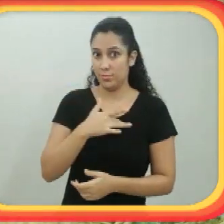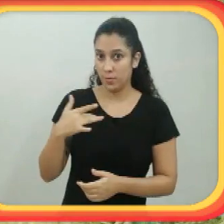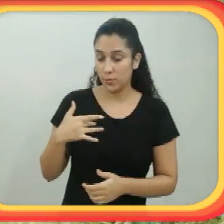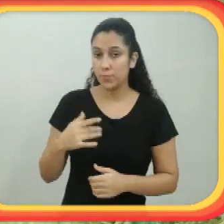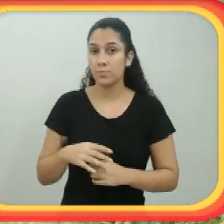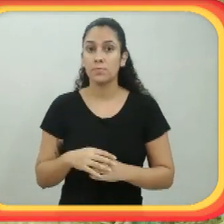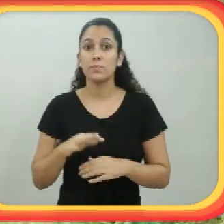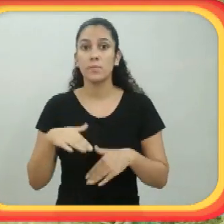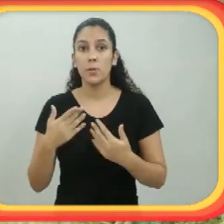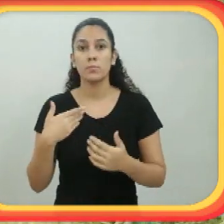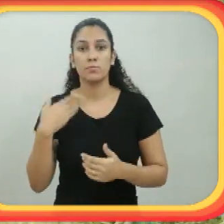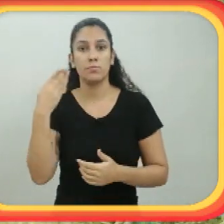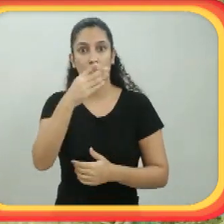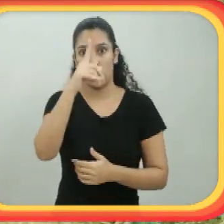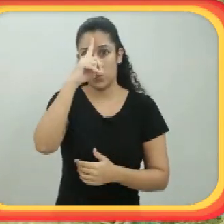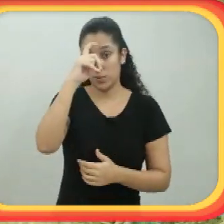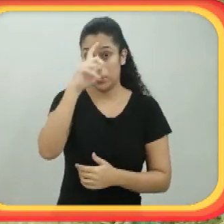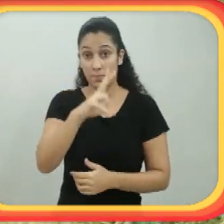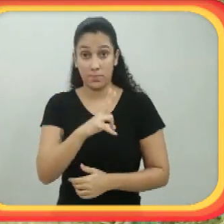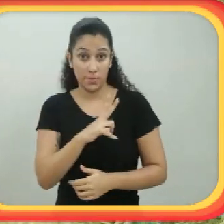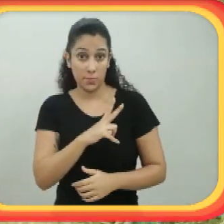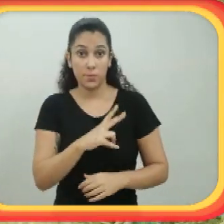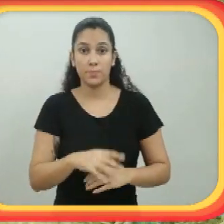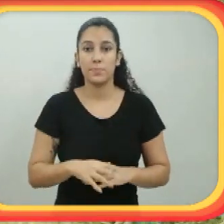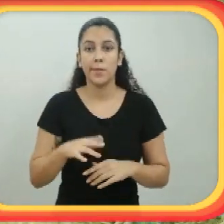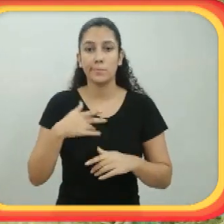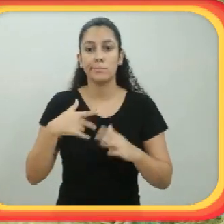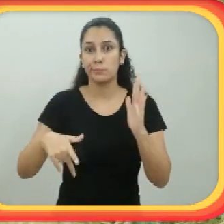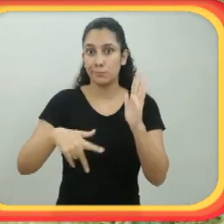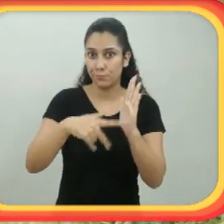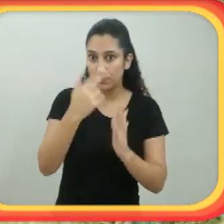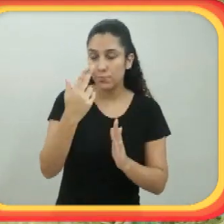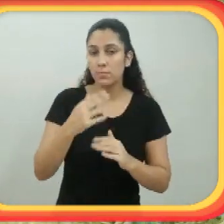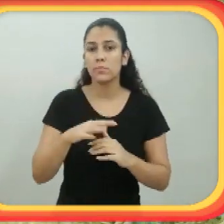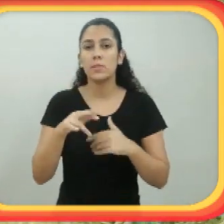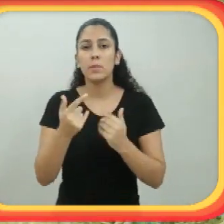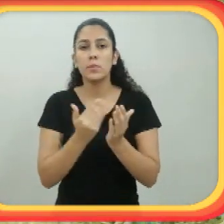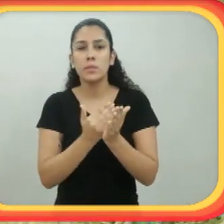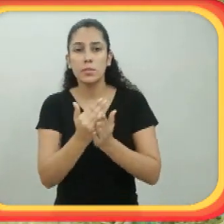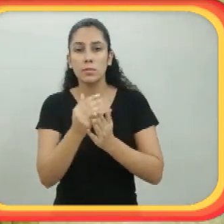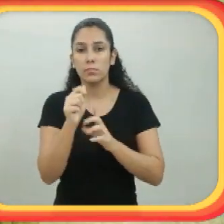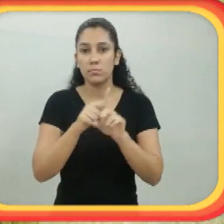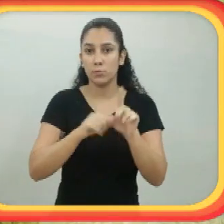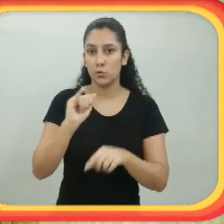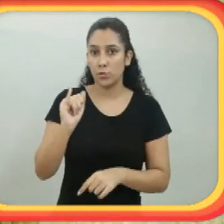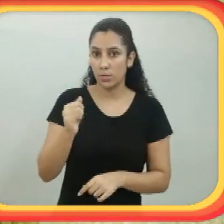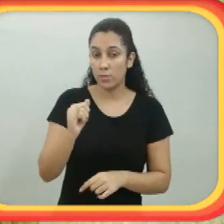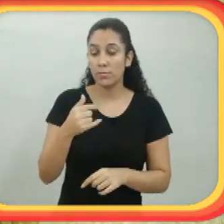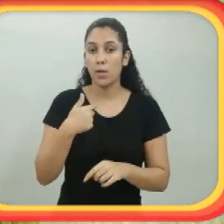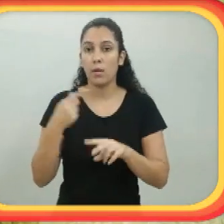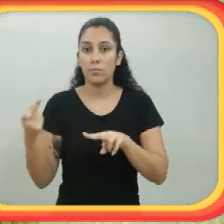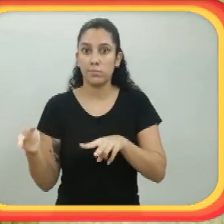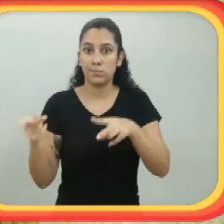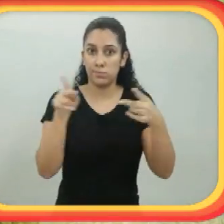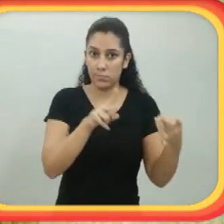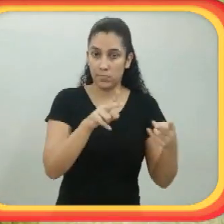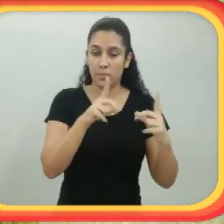E aí, como eu tinha plano de saúde, eu fui para um hospital particular. E aí fui operada. E aí,